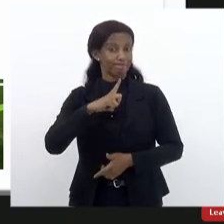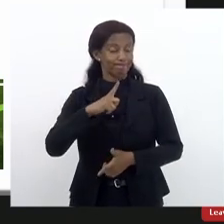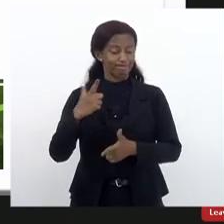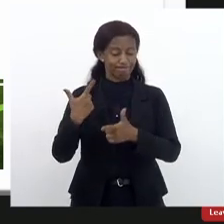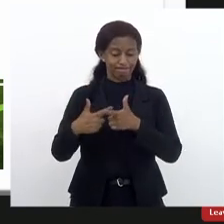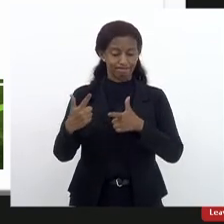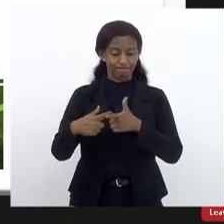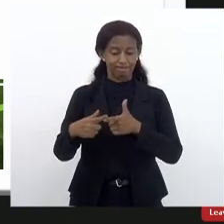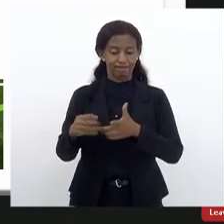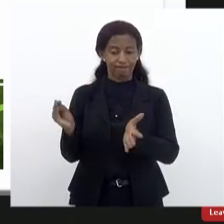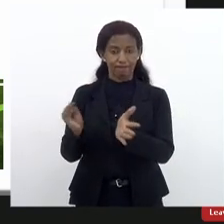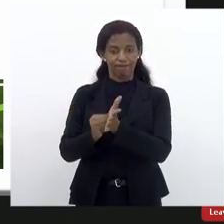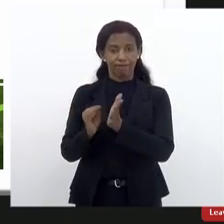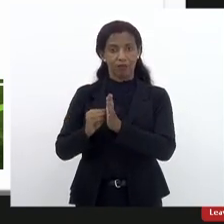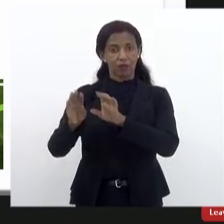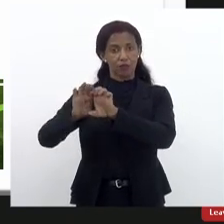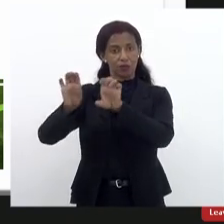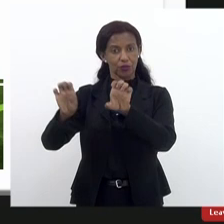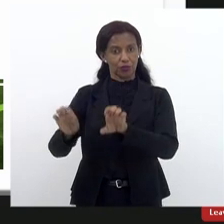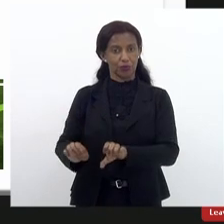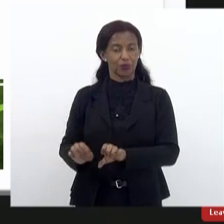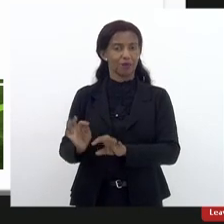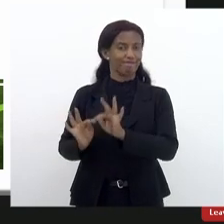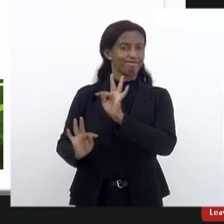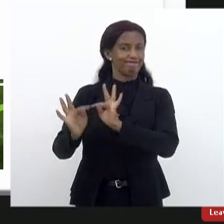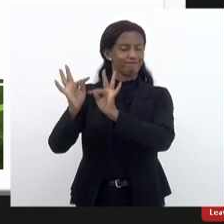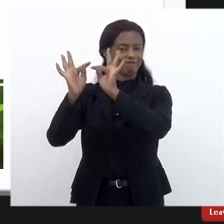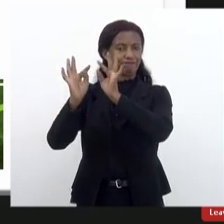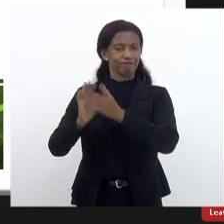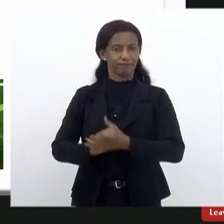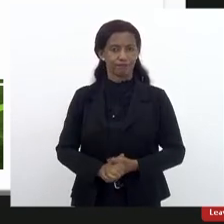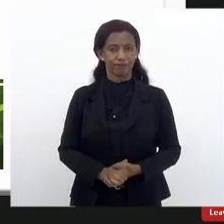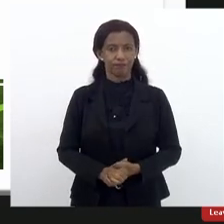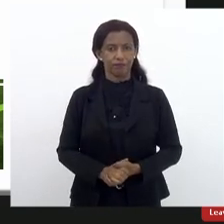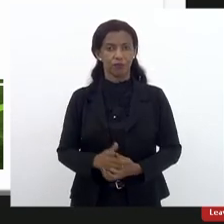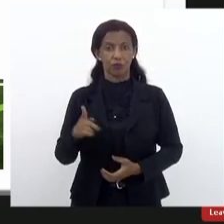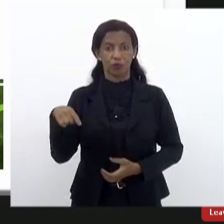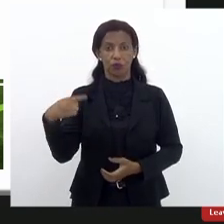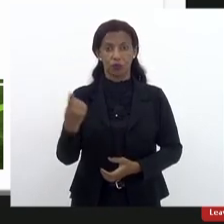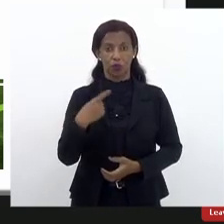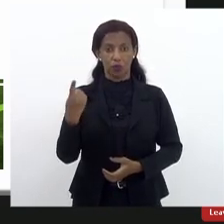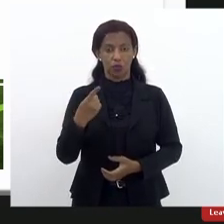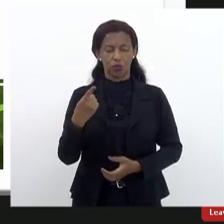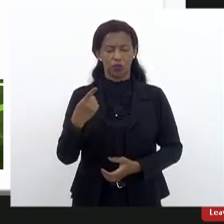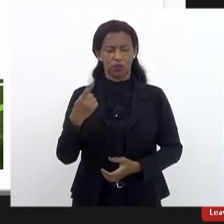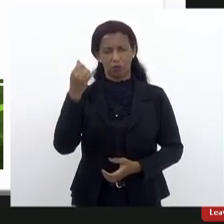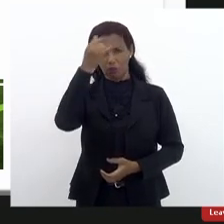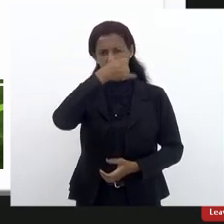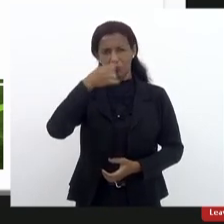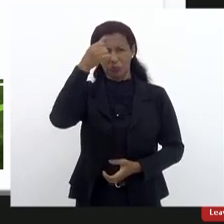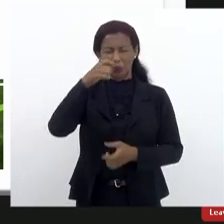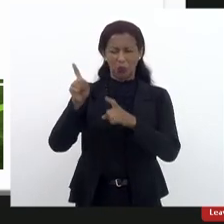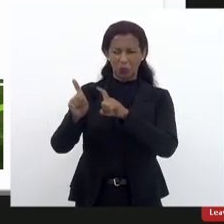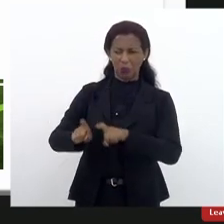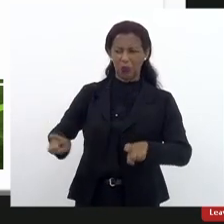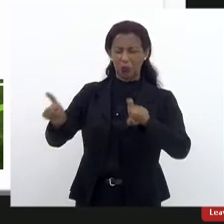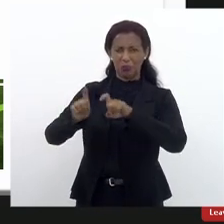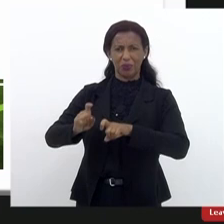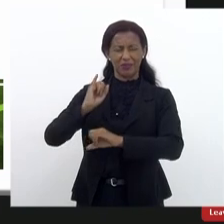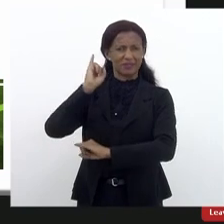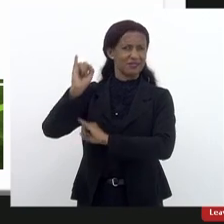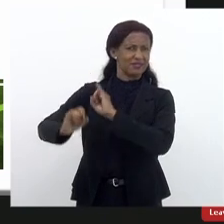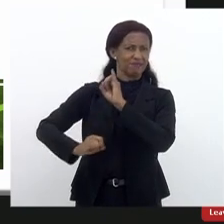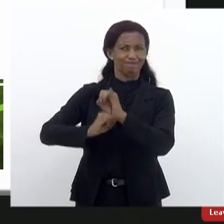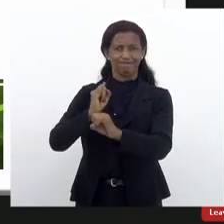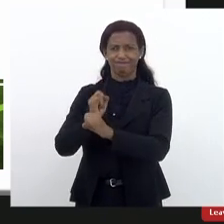um problema de ausência de infraestrutura tecnológica, nós temos uma rede antiga, computadores velhos, uma internet que